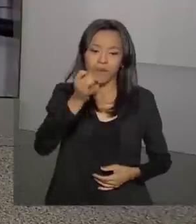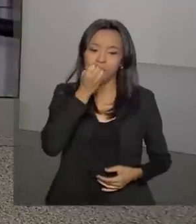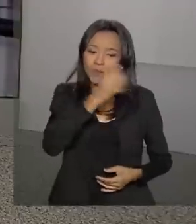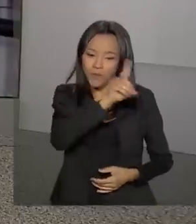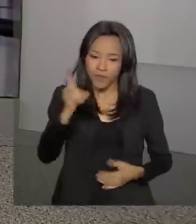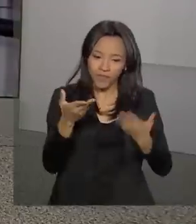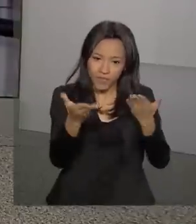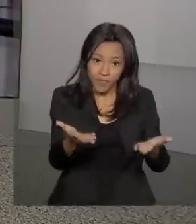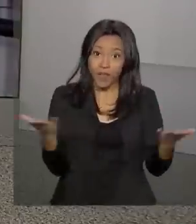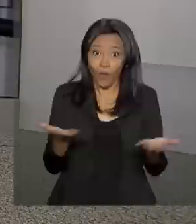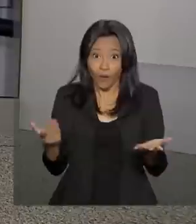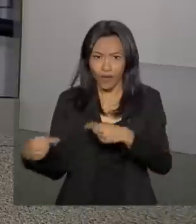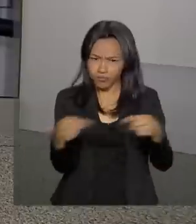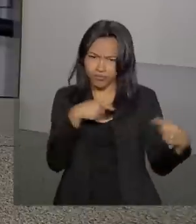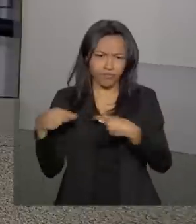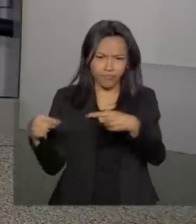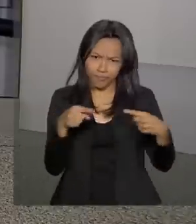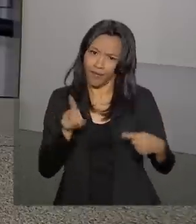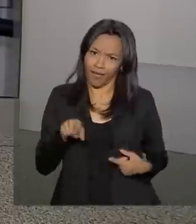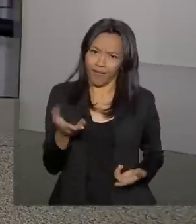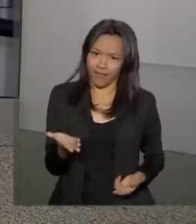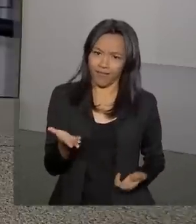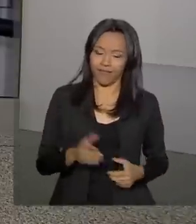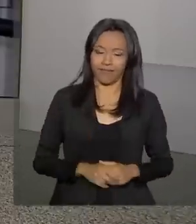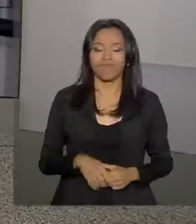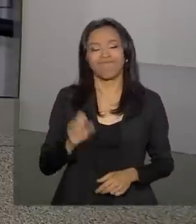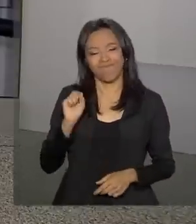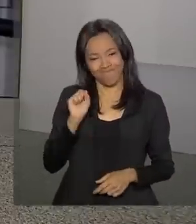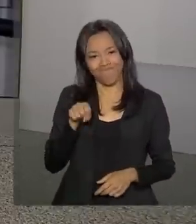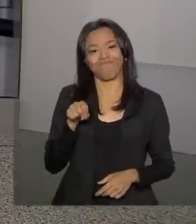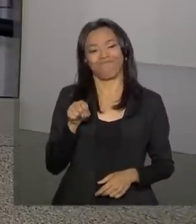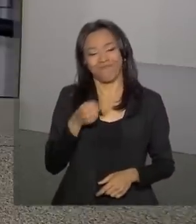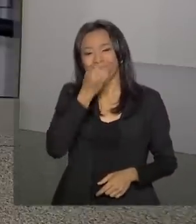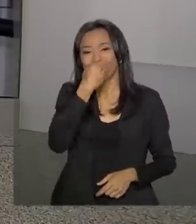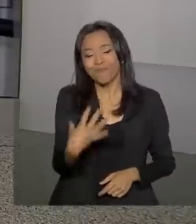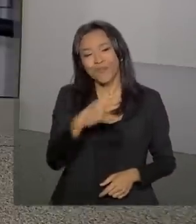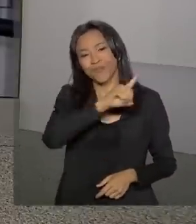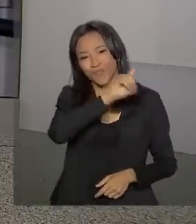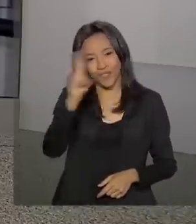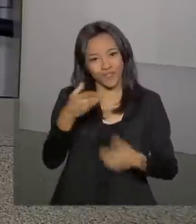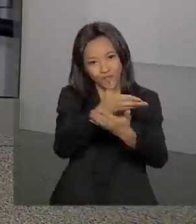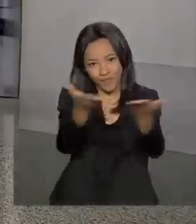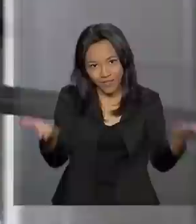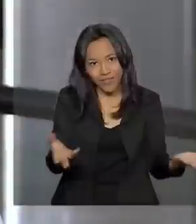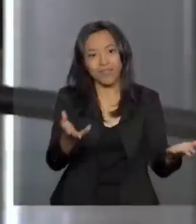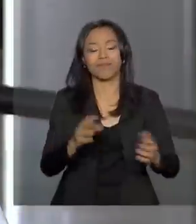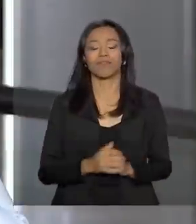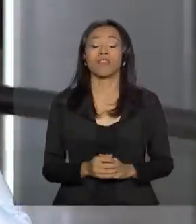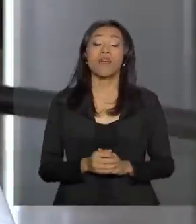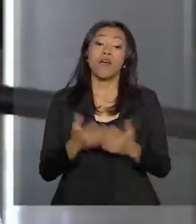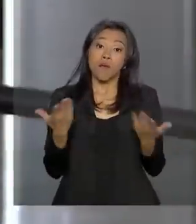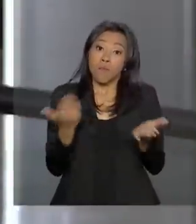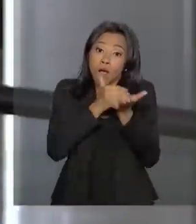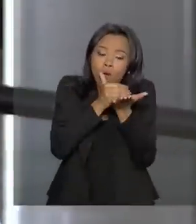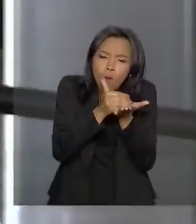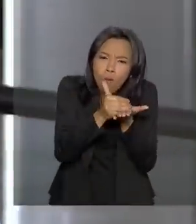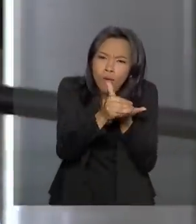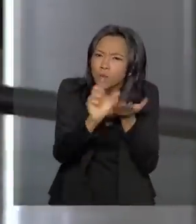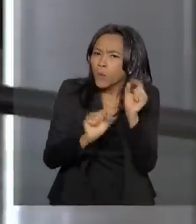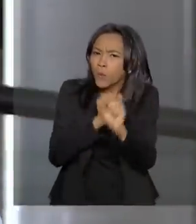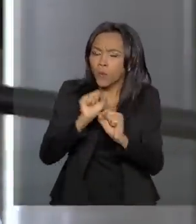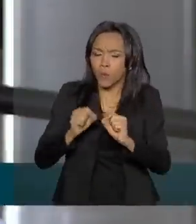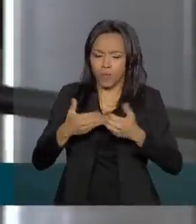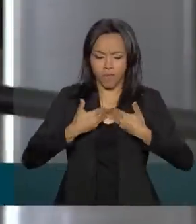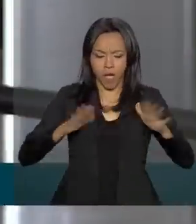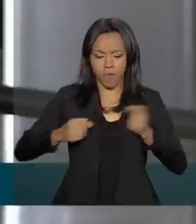dia para você. Agora é a fase de discussão, não é isso? Isso mesmo, Carla, bom dia a você e a todos. Olha, e para dar início a essa fase